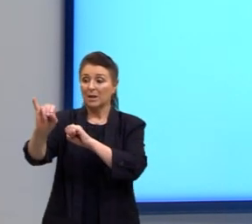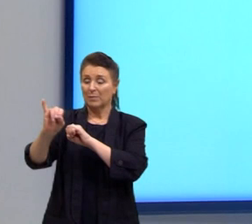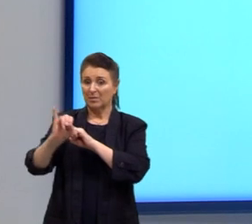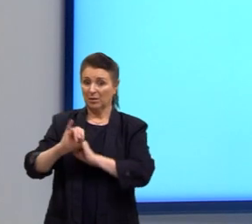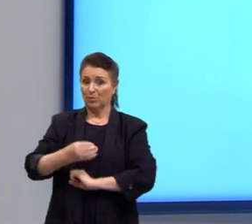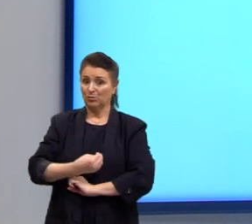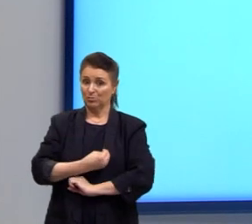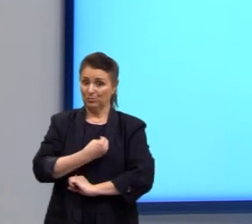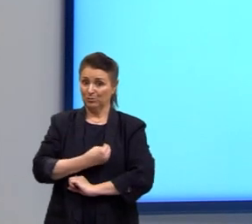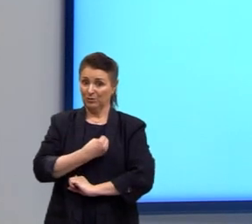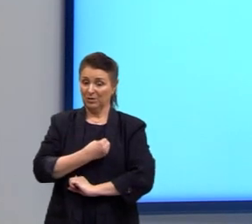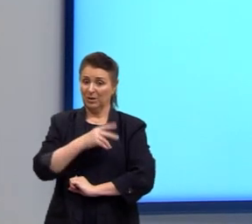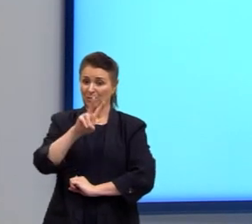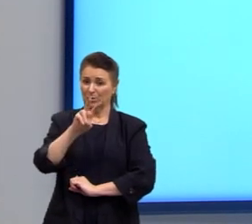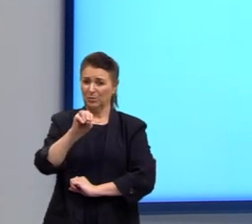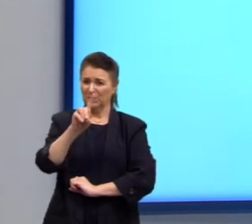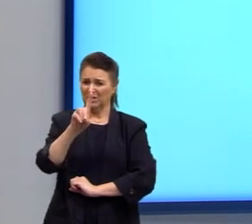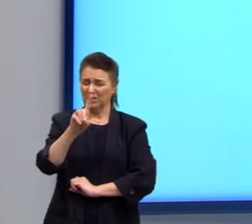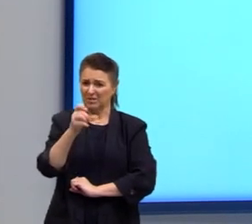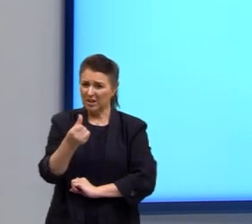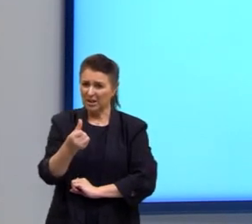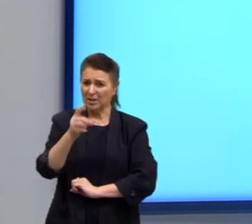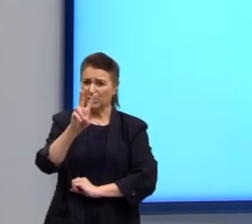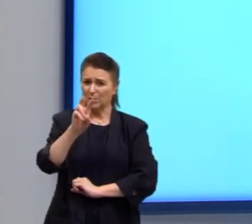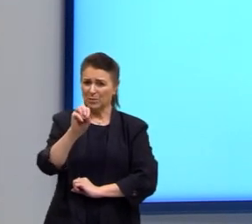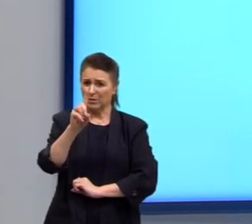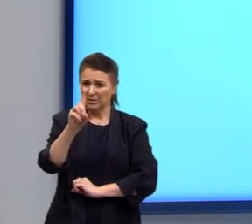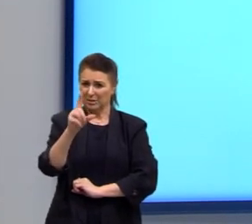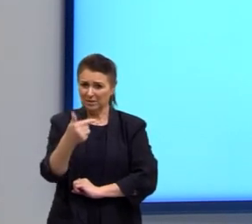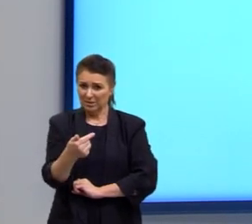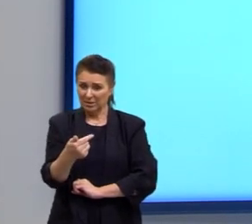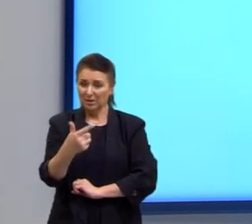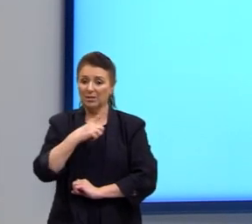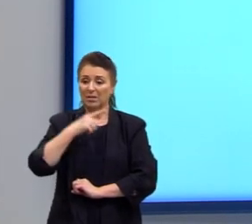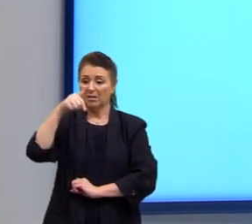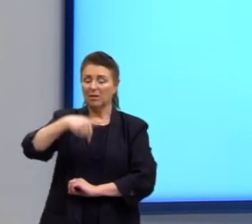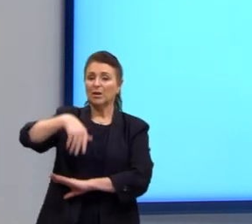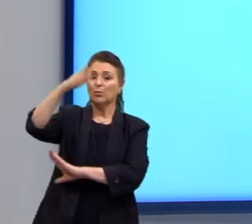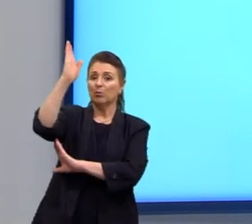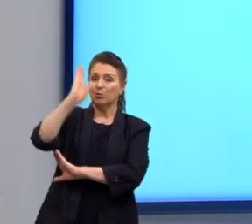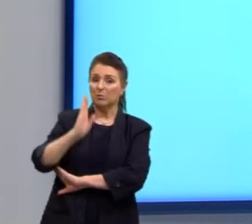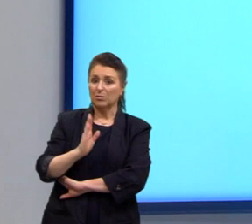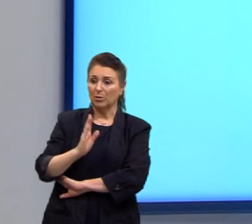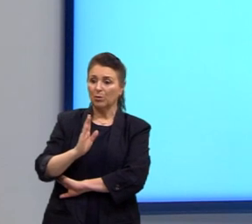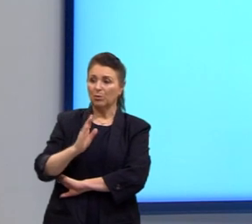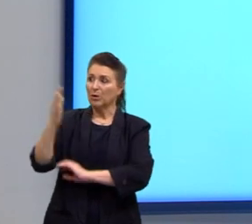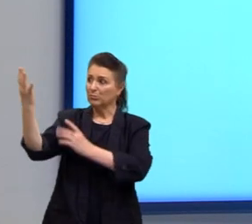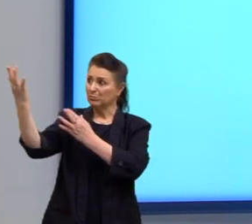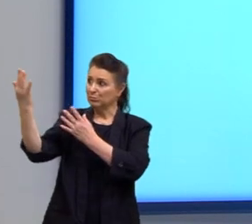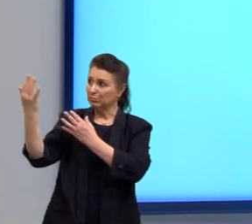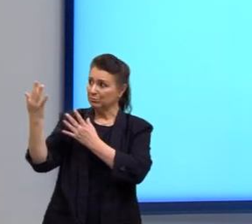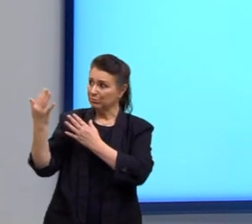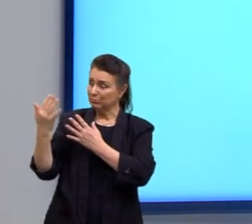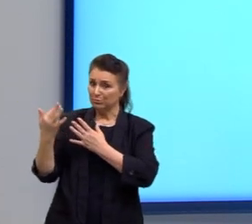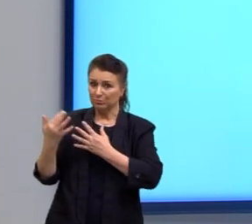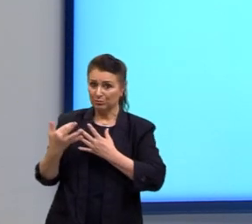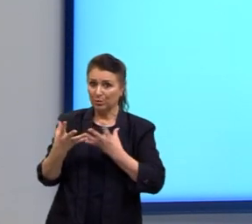2016, 2017, nós temos aqui no Brasil mesmo, chegando muitos imigrantes